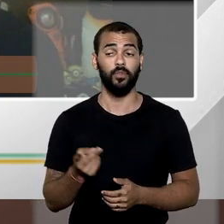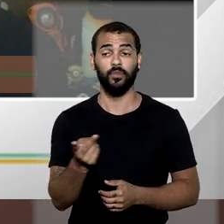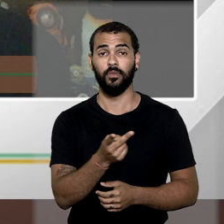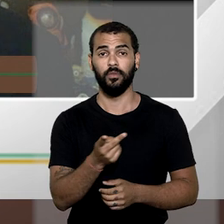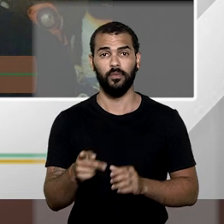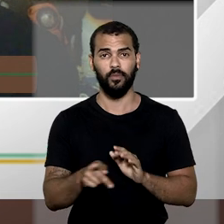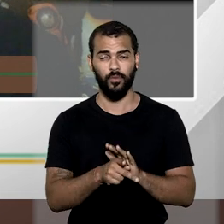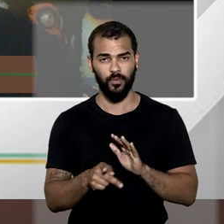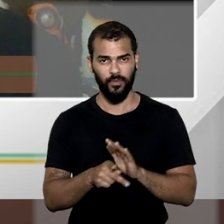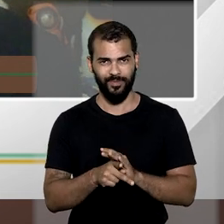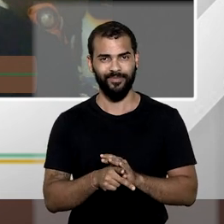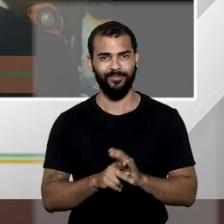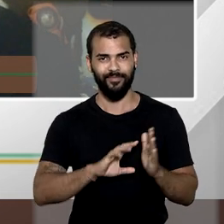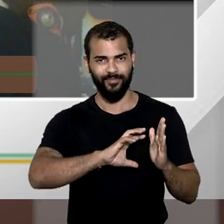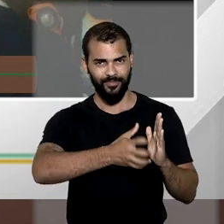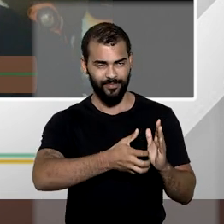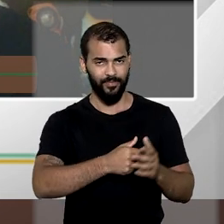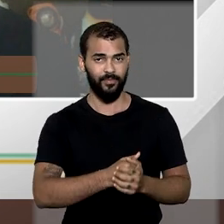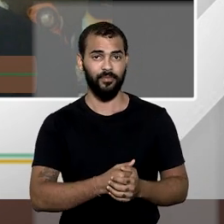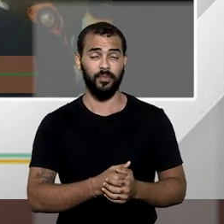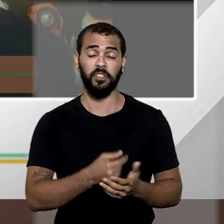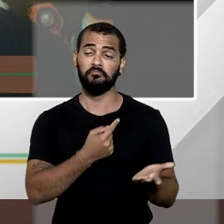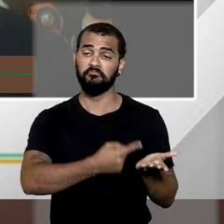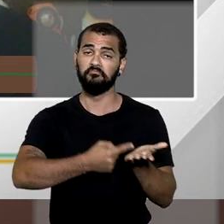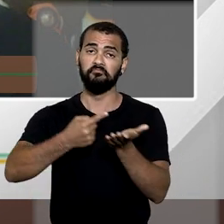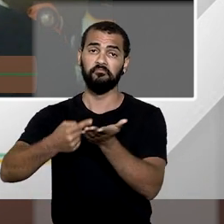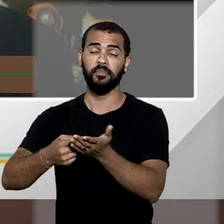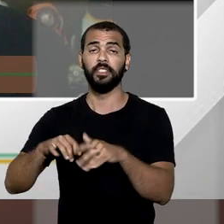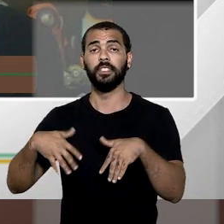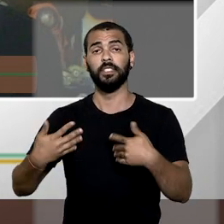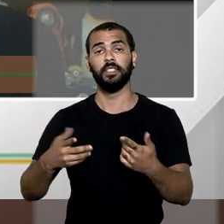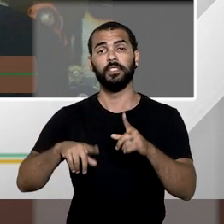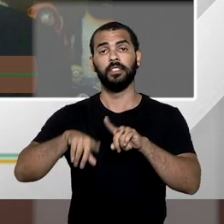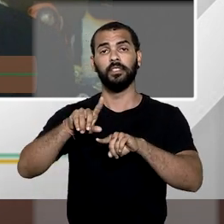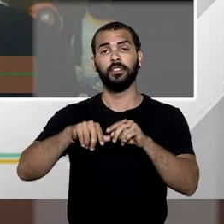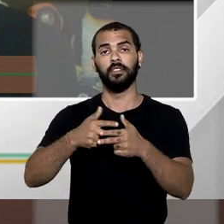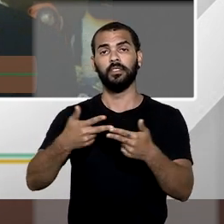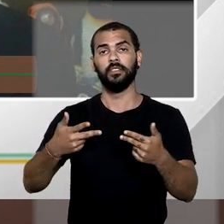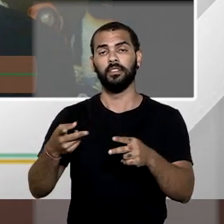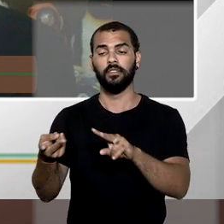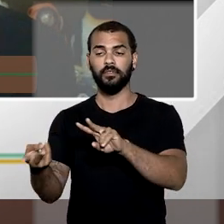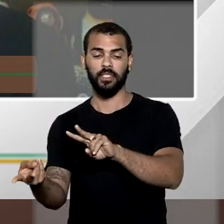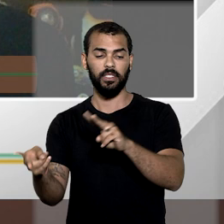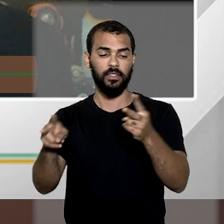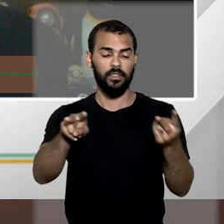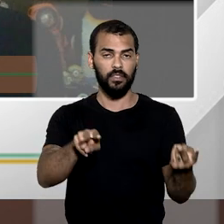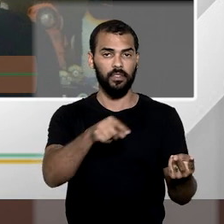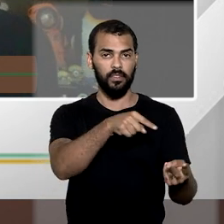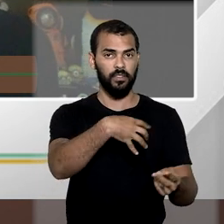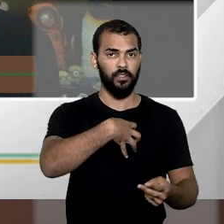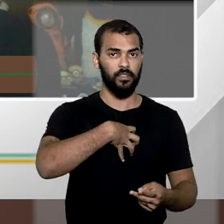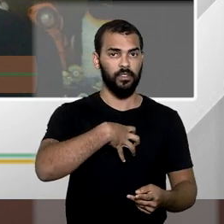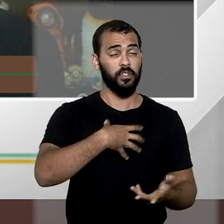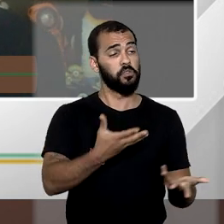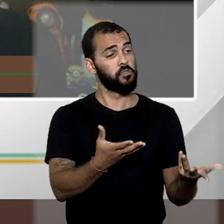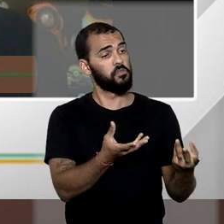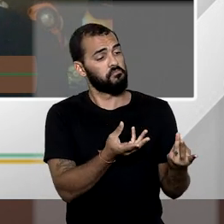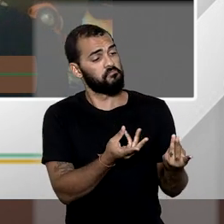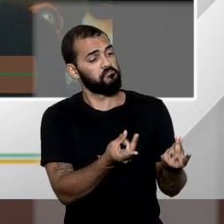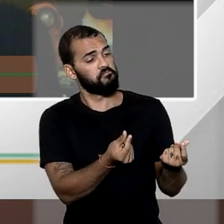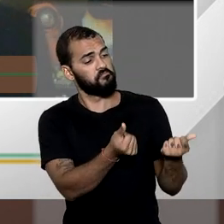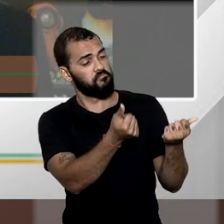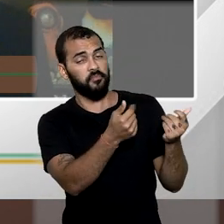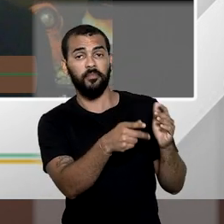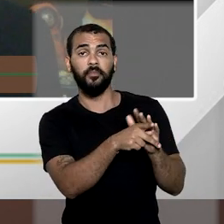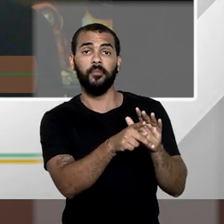do mesmo partido, se acertaram e, realmente, a coleção acabou sendo transferida para o Estado da Bahia e, hoje, enriquece